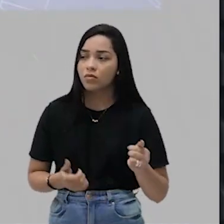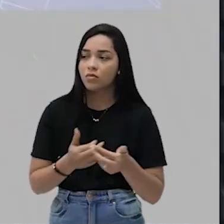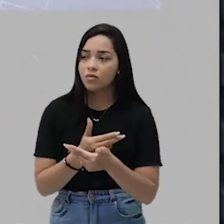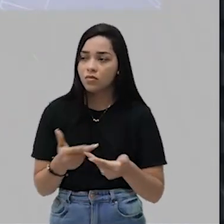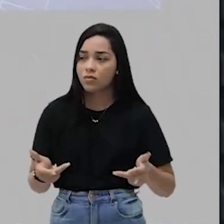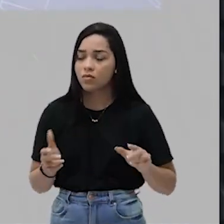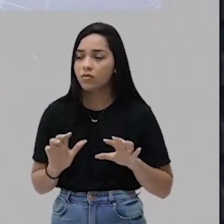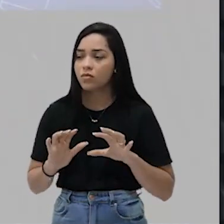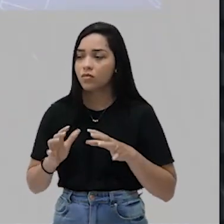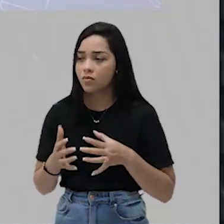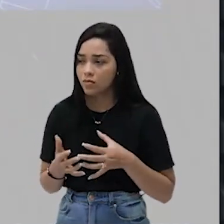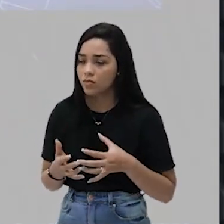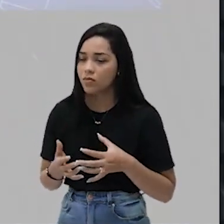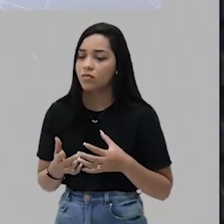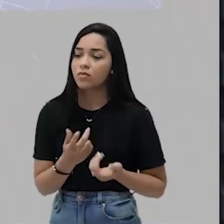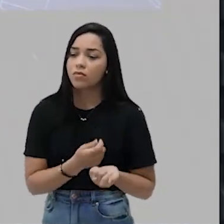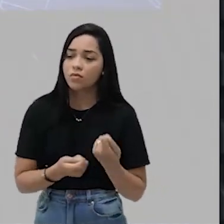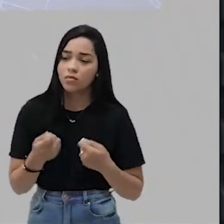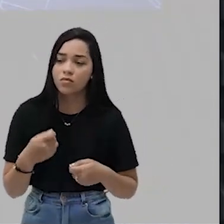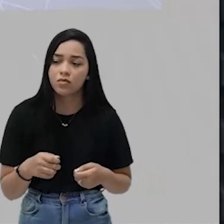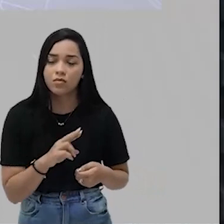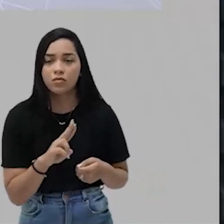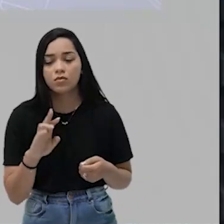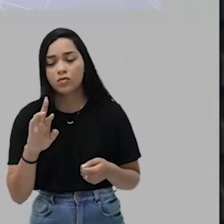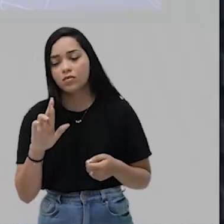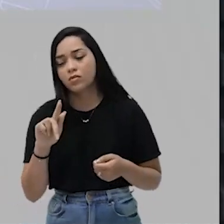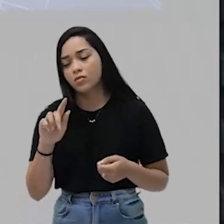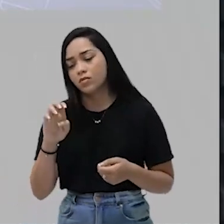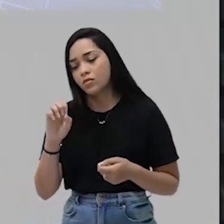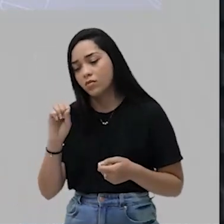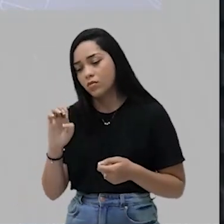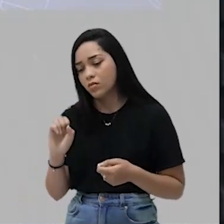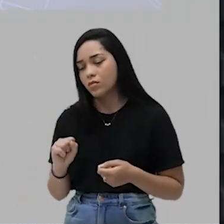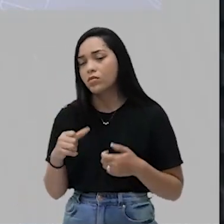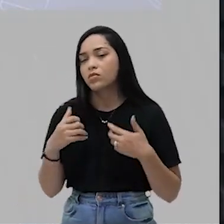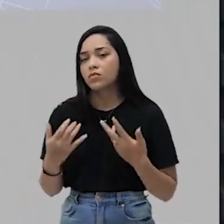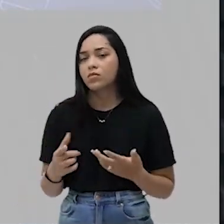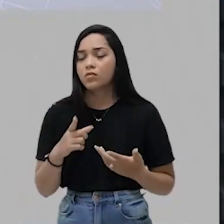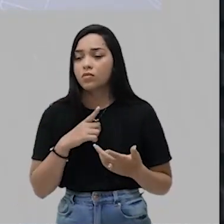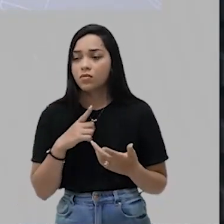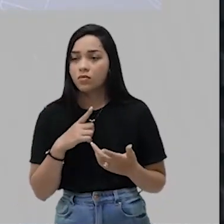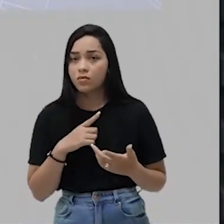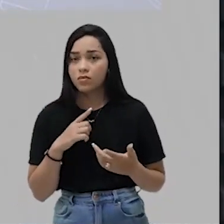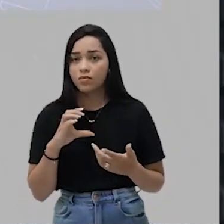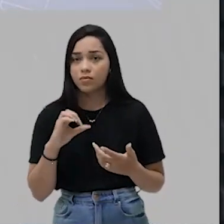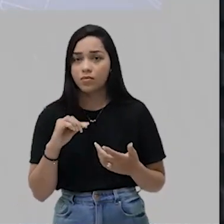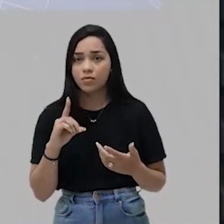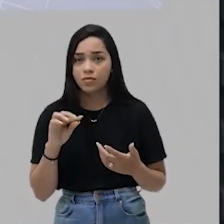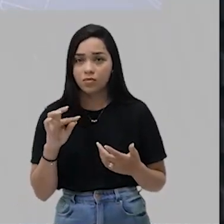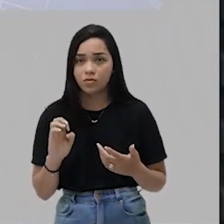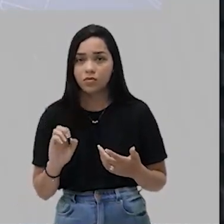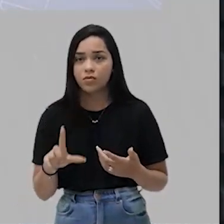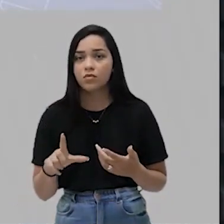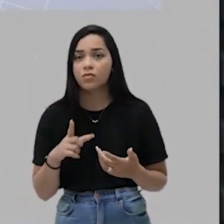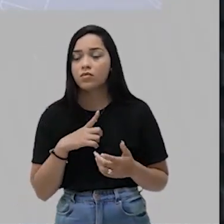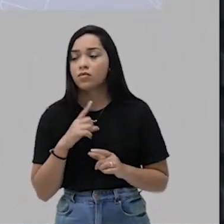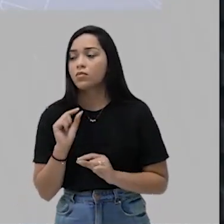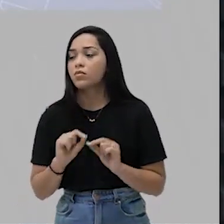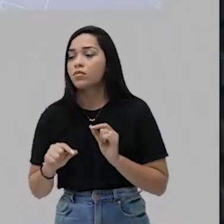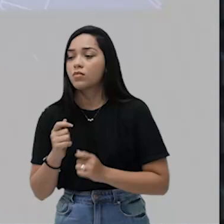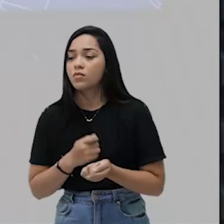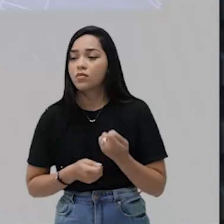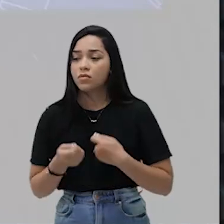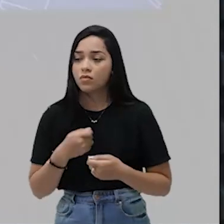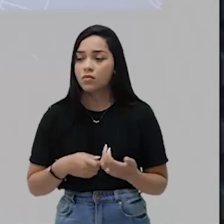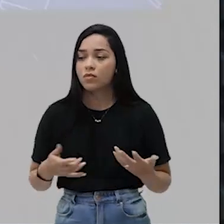mercantins, que alguns chamam de burgueses. A burguesia ocidental, europeia, teria financiado,